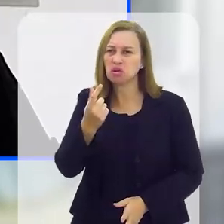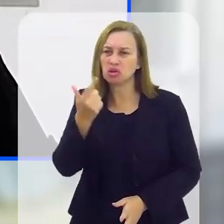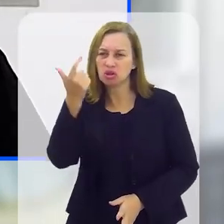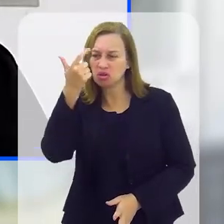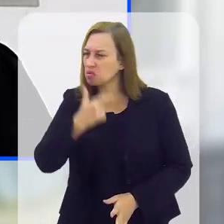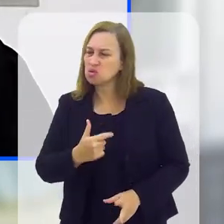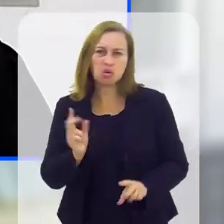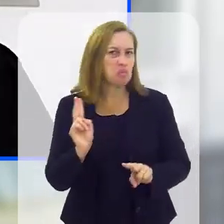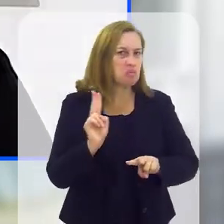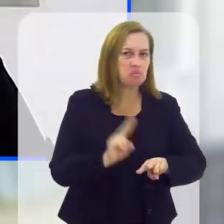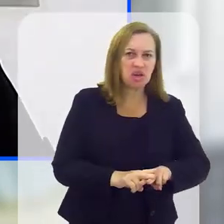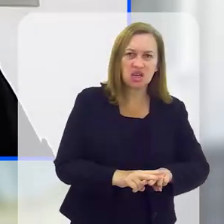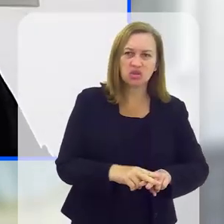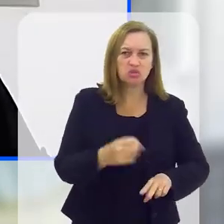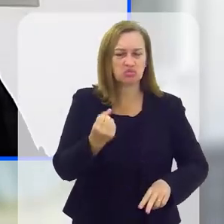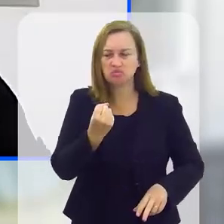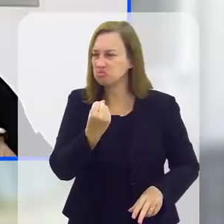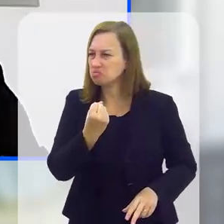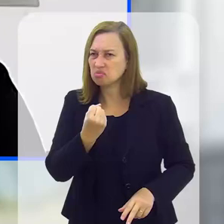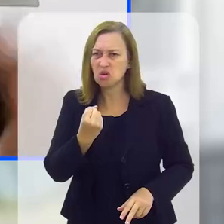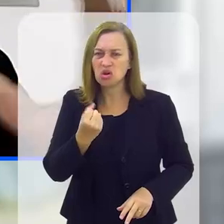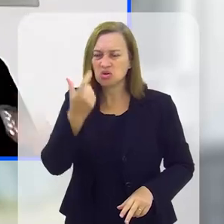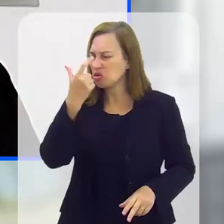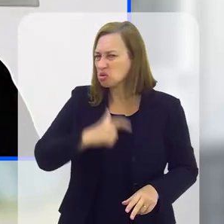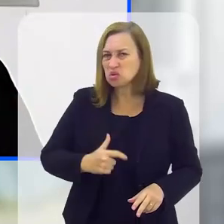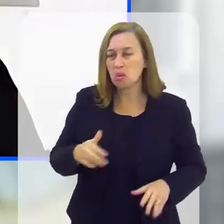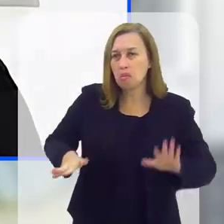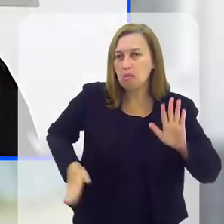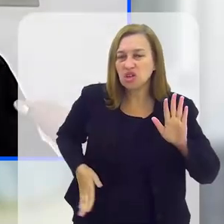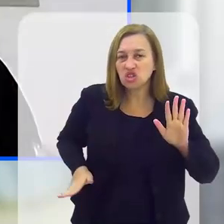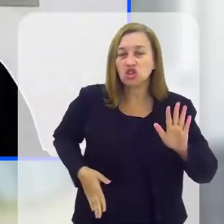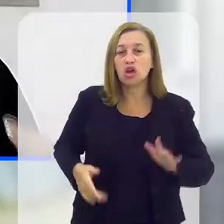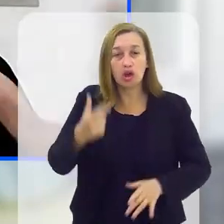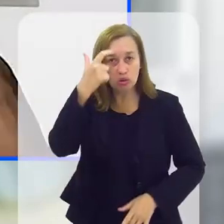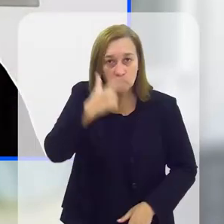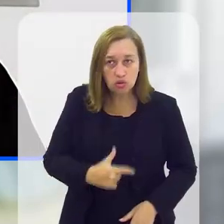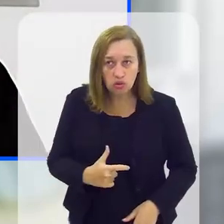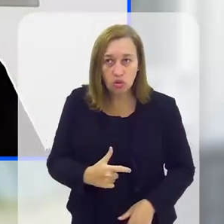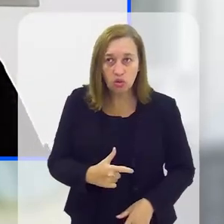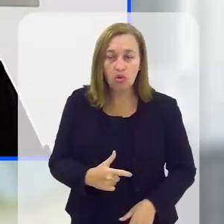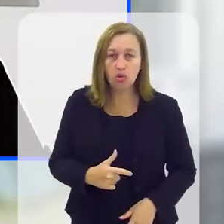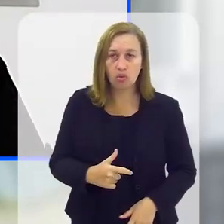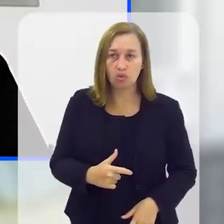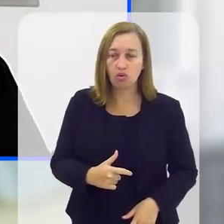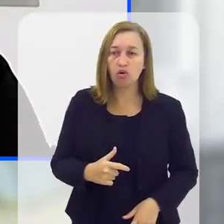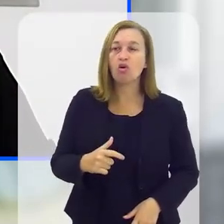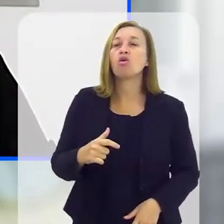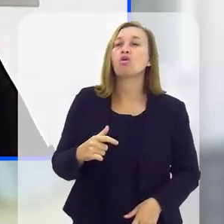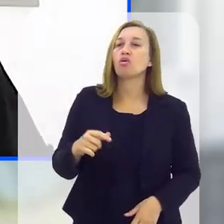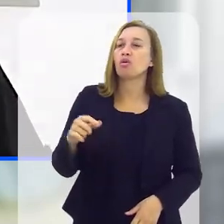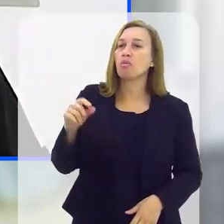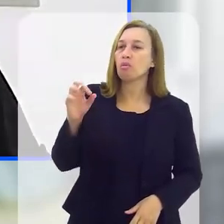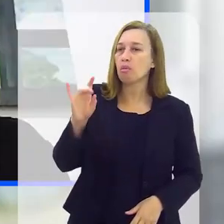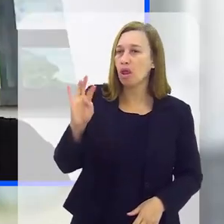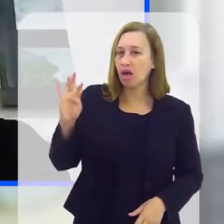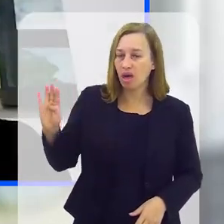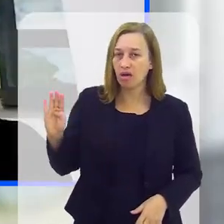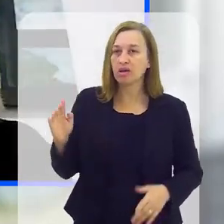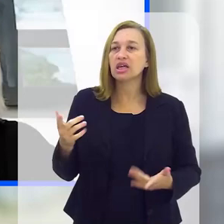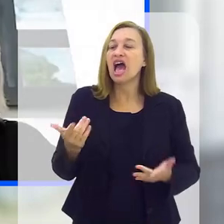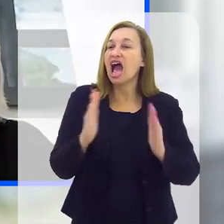preso, eu não sou o bandido, eu sou o fulano de tal. Isso me dá orgulho de ouvir.